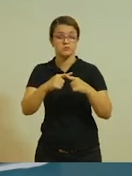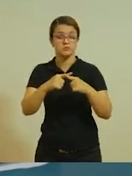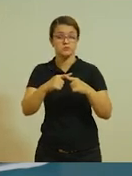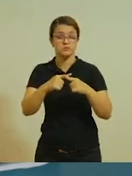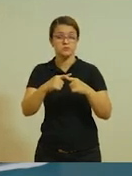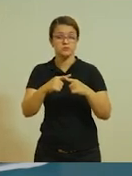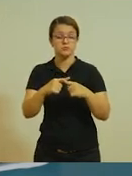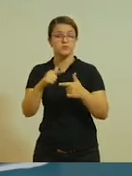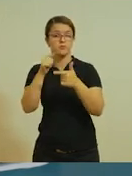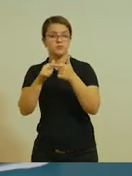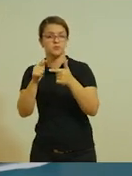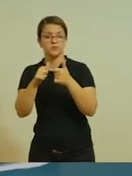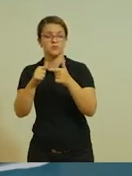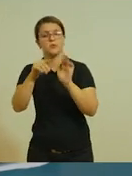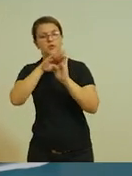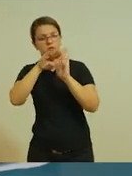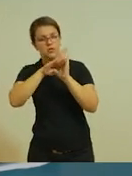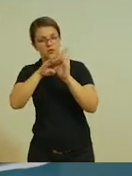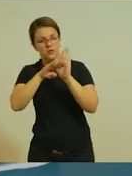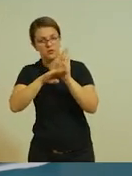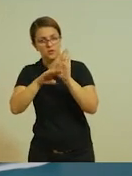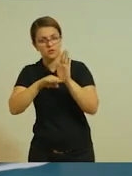etapas na Resolução de Problemas.